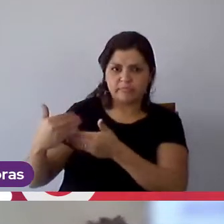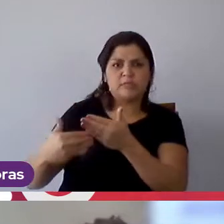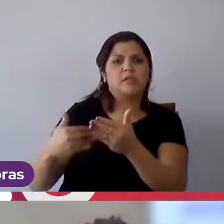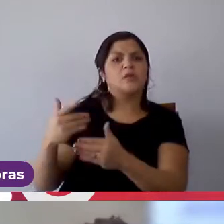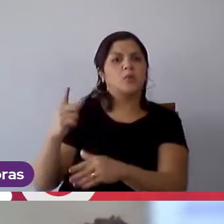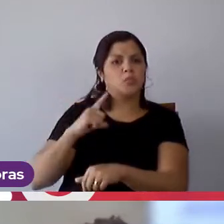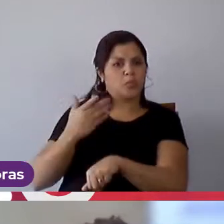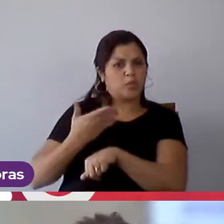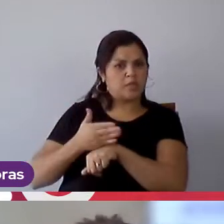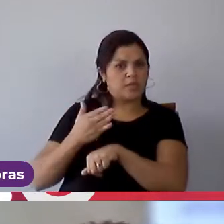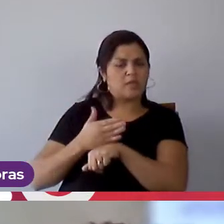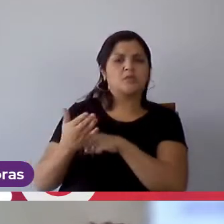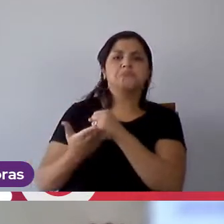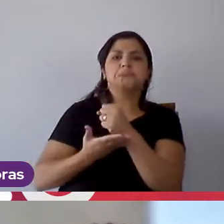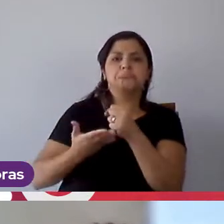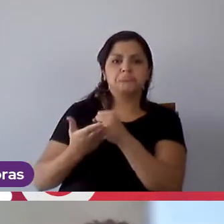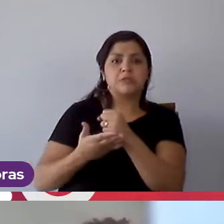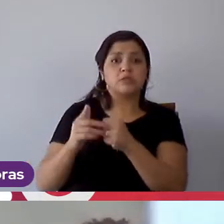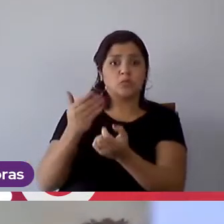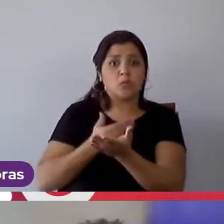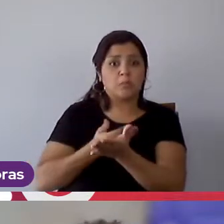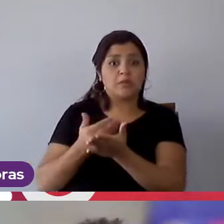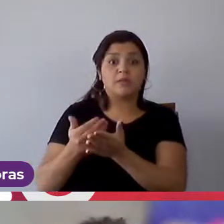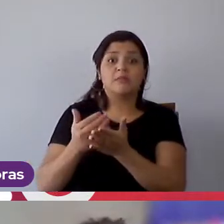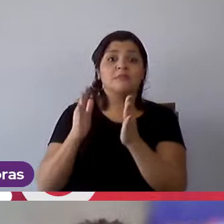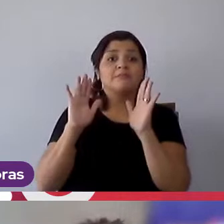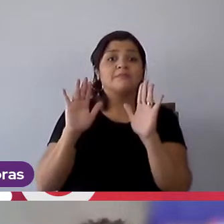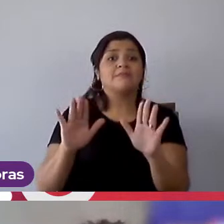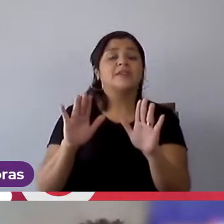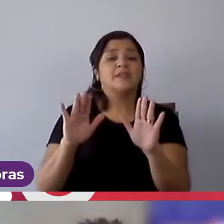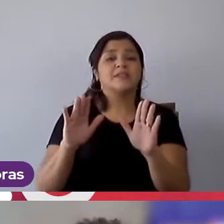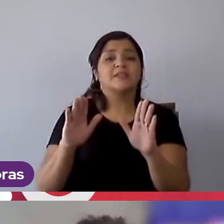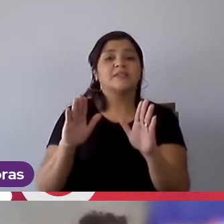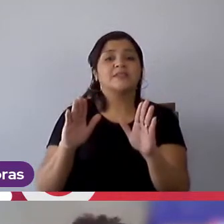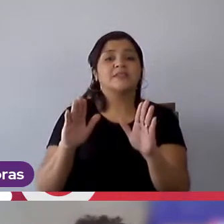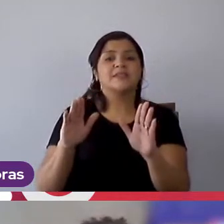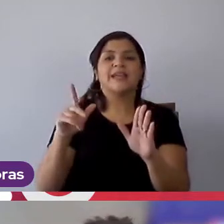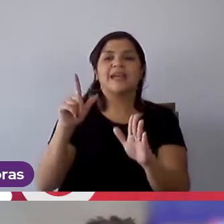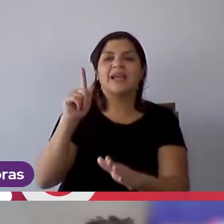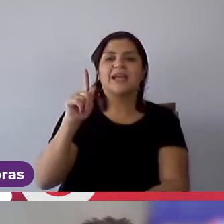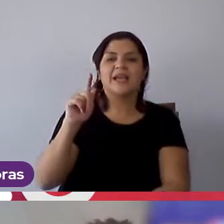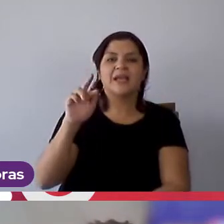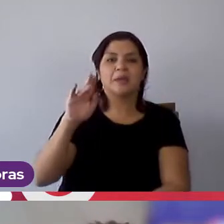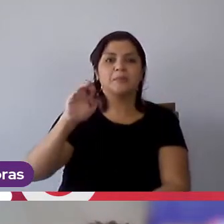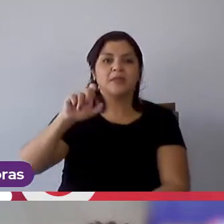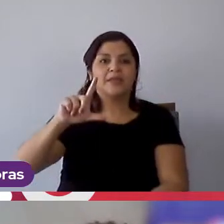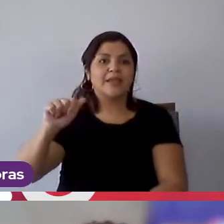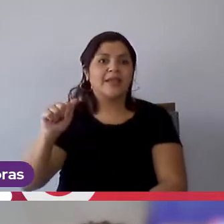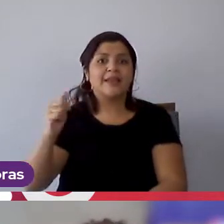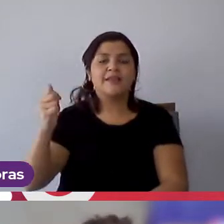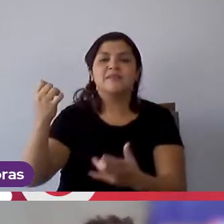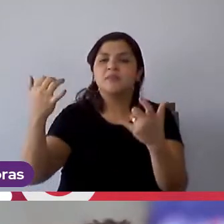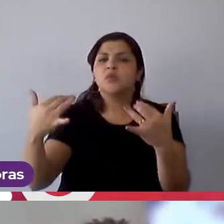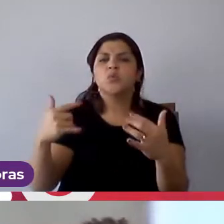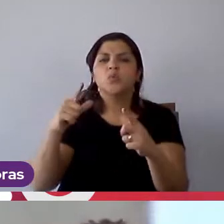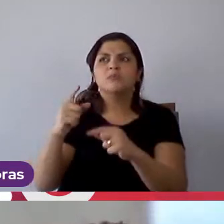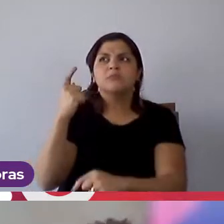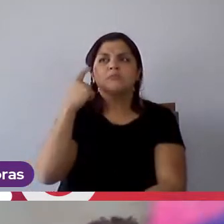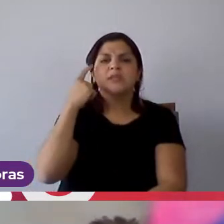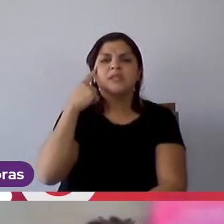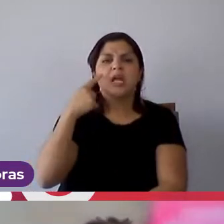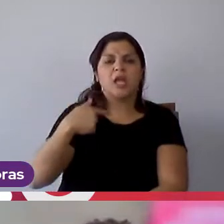estágio é a base, mas é como, acho que a Gabi falou, o Rafael, eu tenho que pensar também se eu for